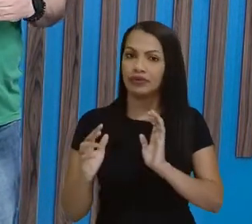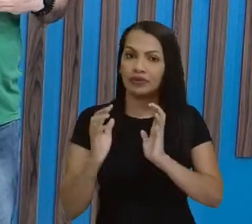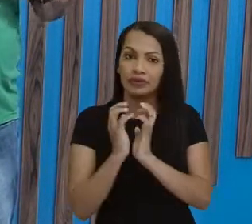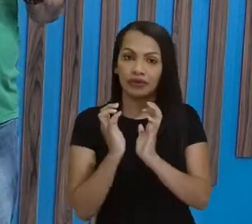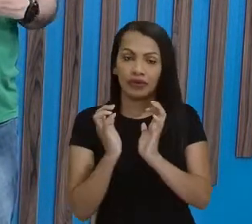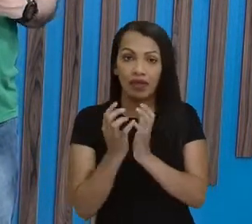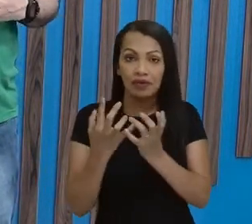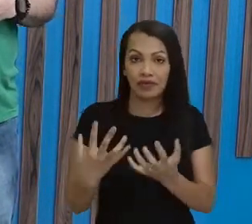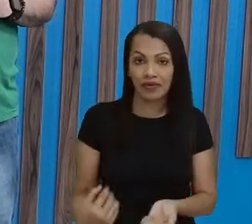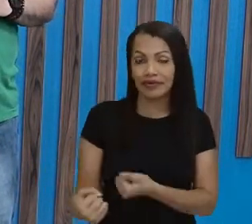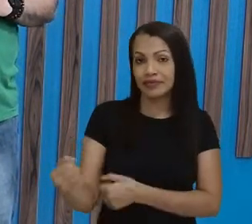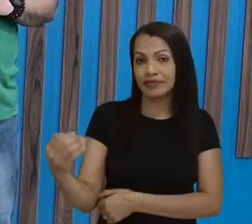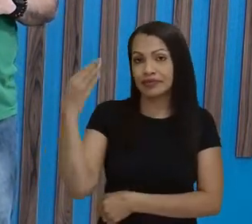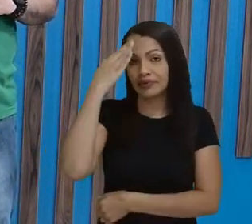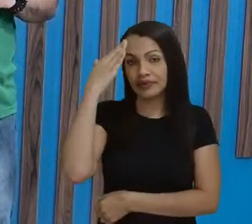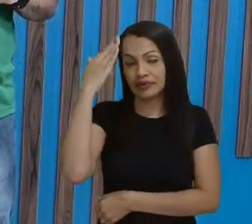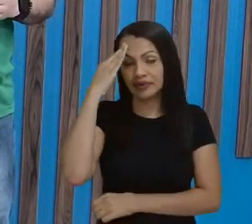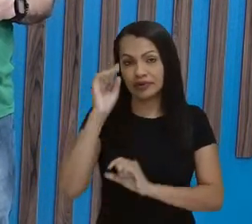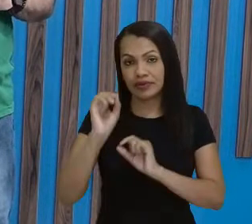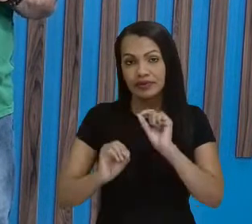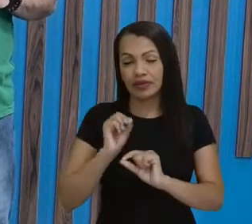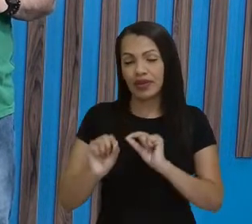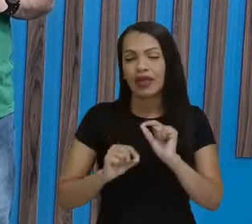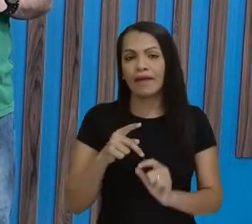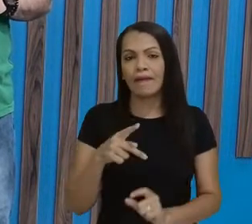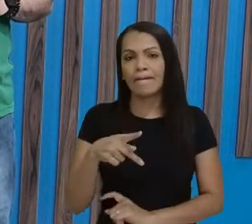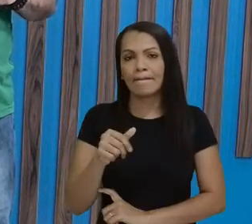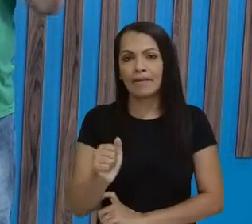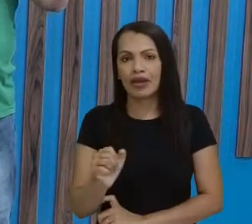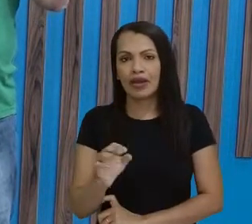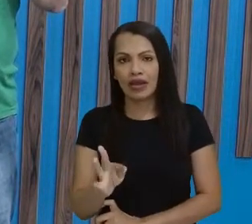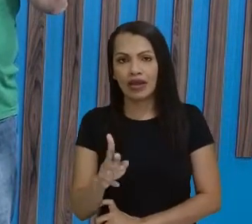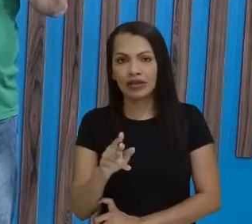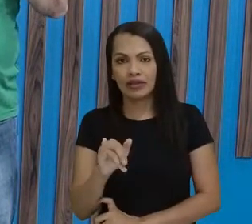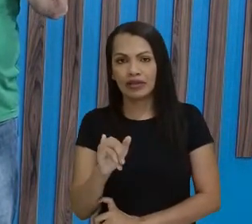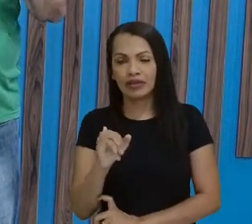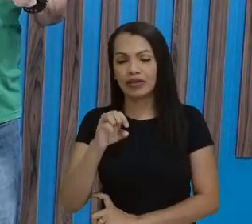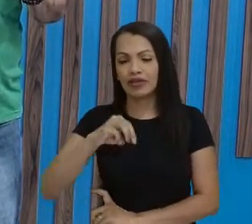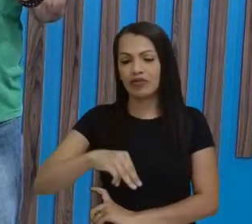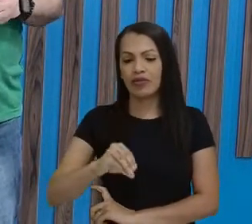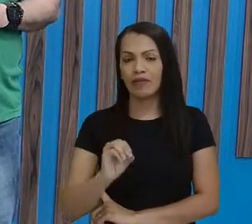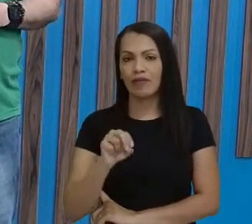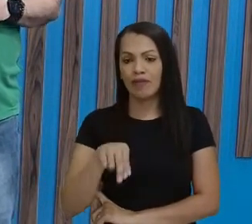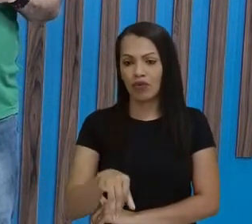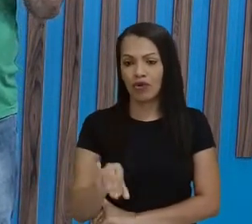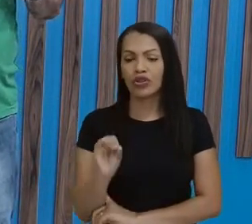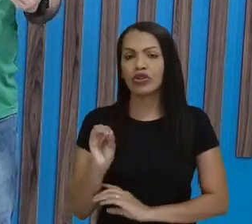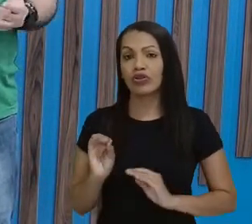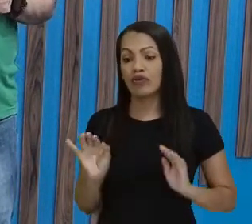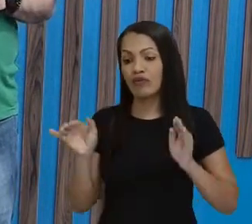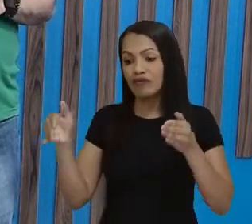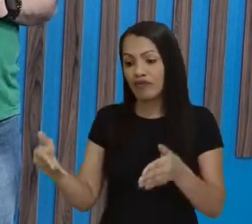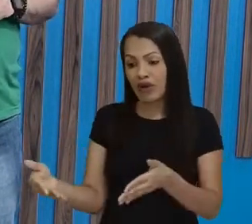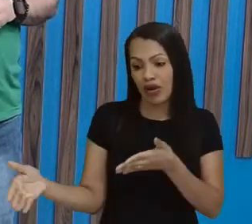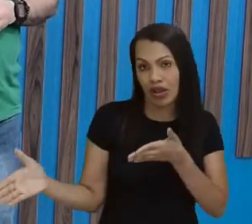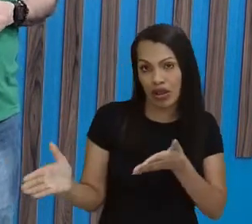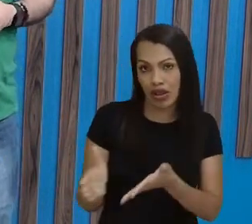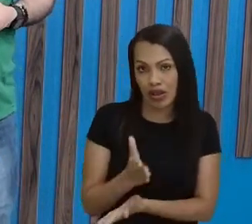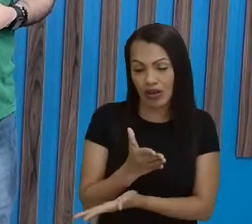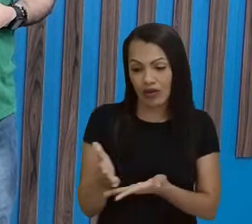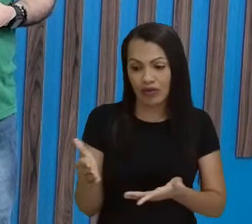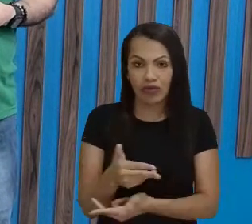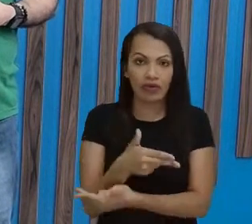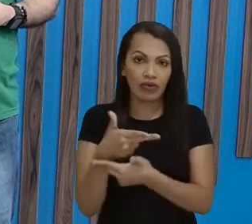vamos entender que esse patrimônio da cidade do Recife, ele foi foco de alguns episódios